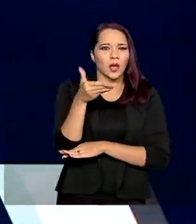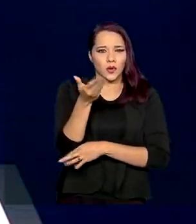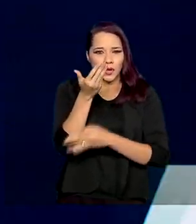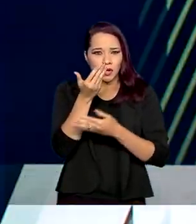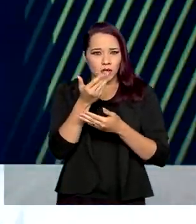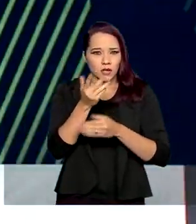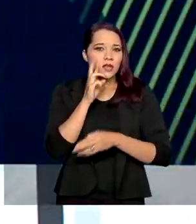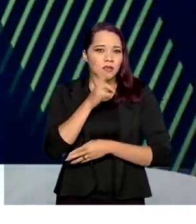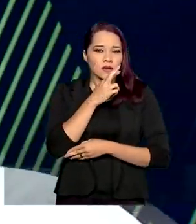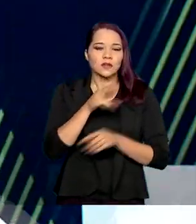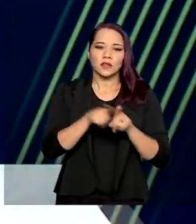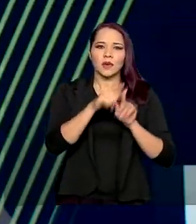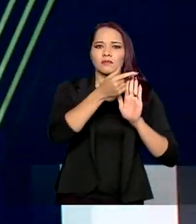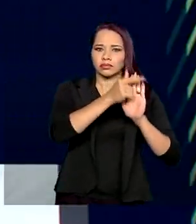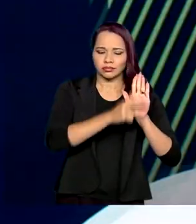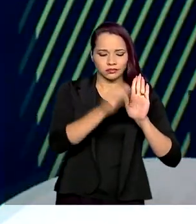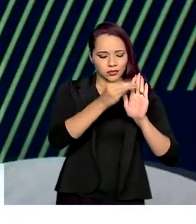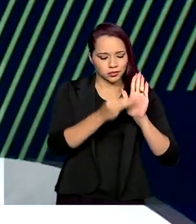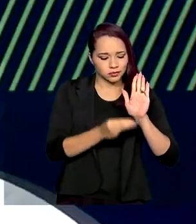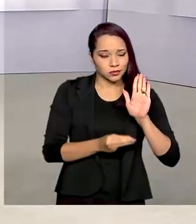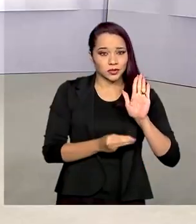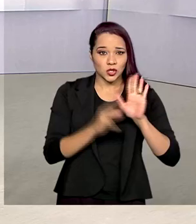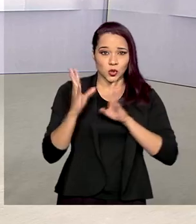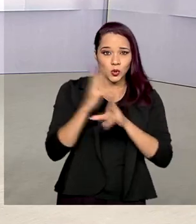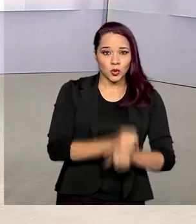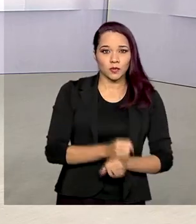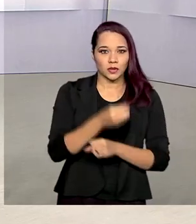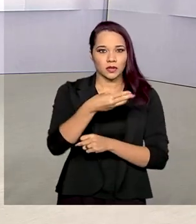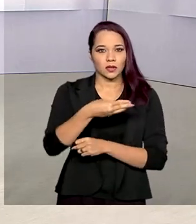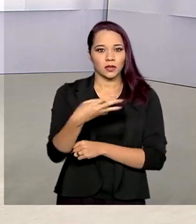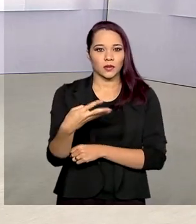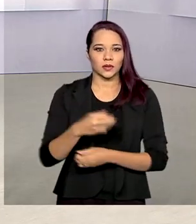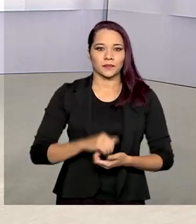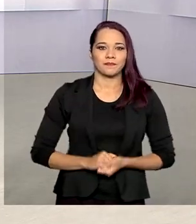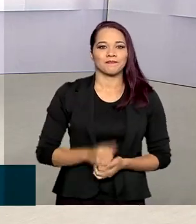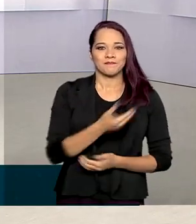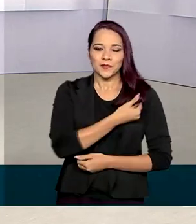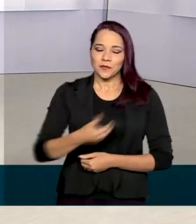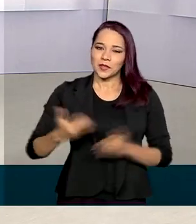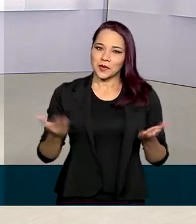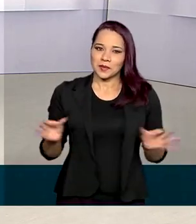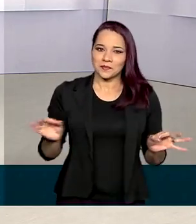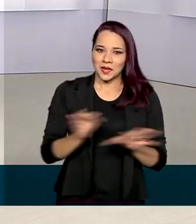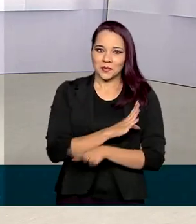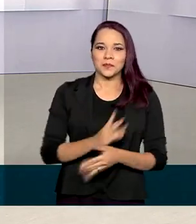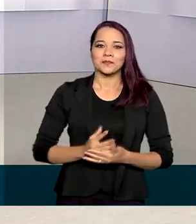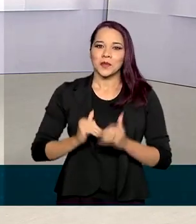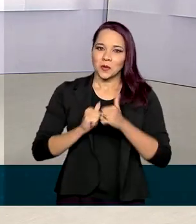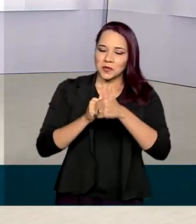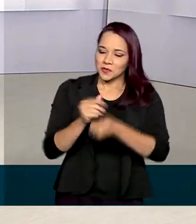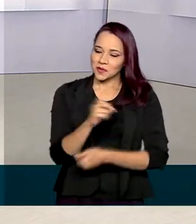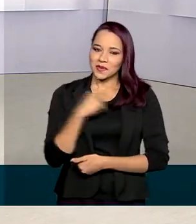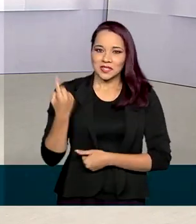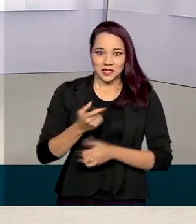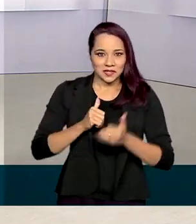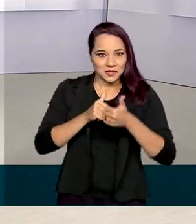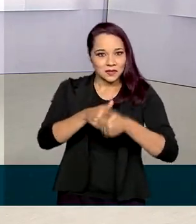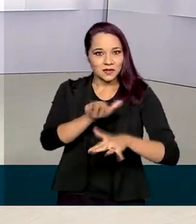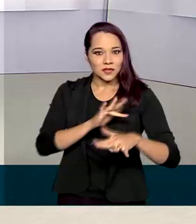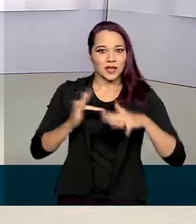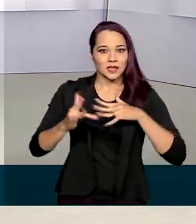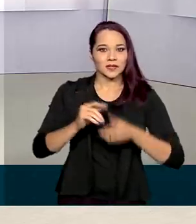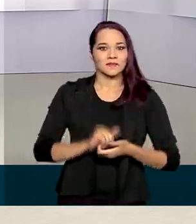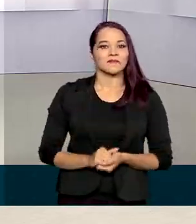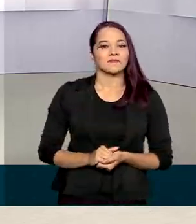todo, foram listados 34 setores. O governo agora fica por aqui. Continue com a gente, seguindo as nossas